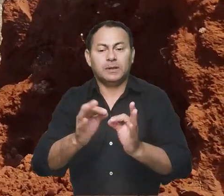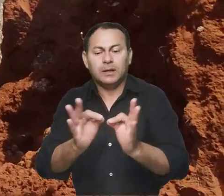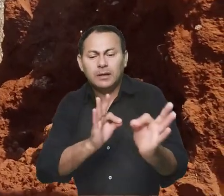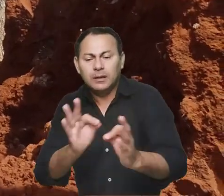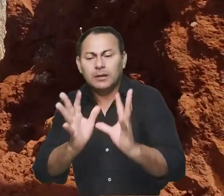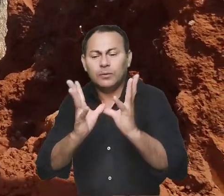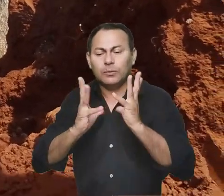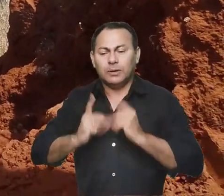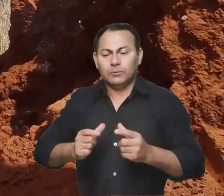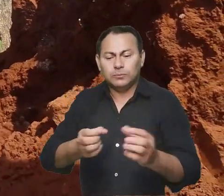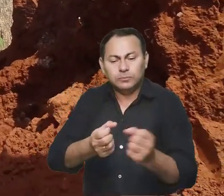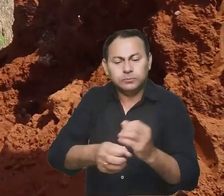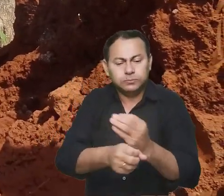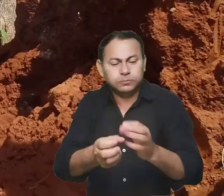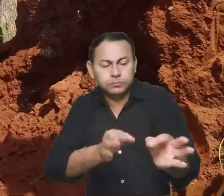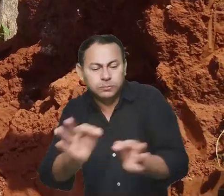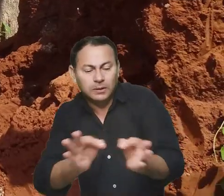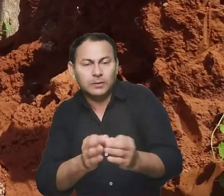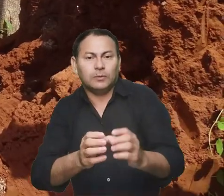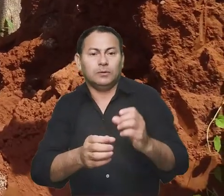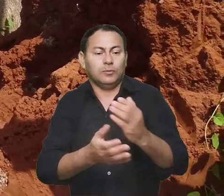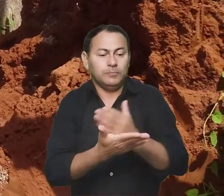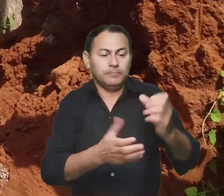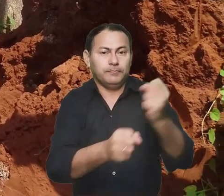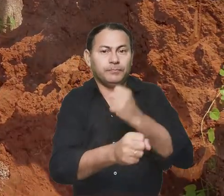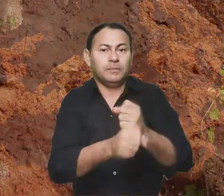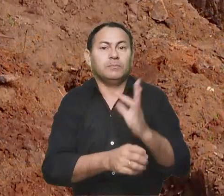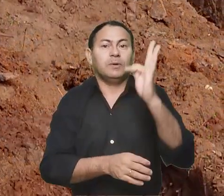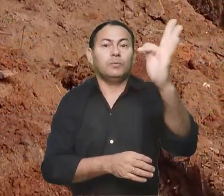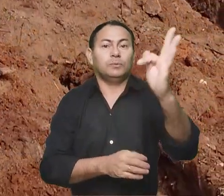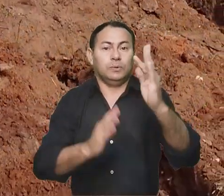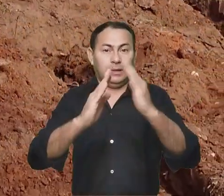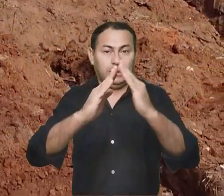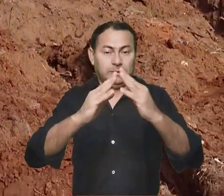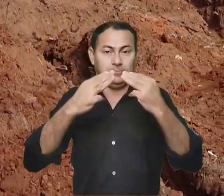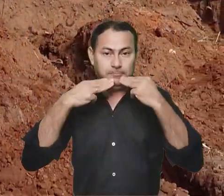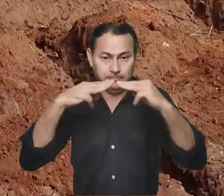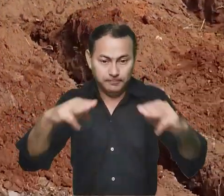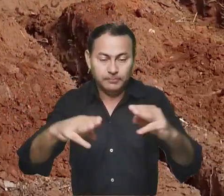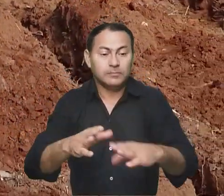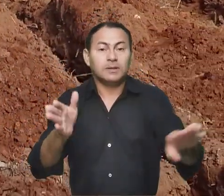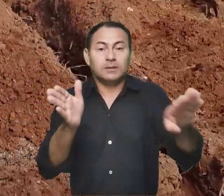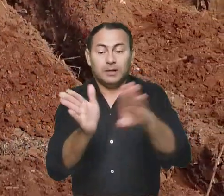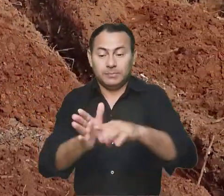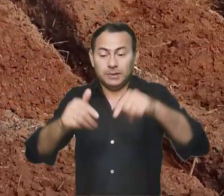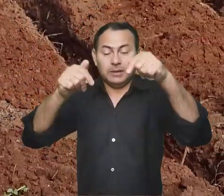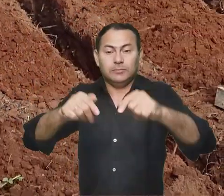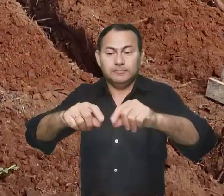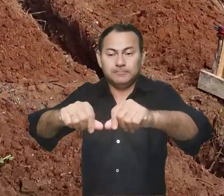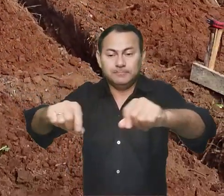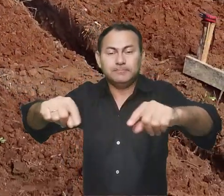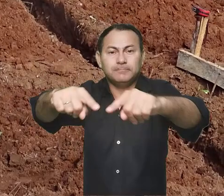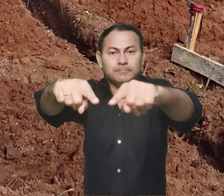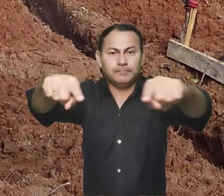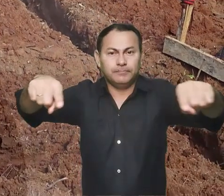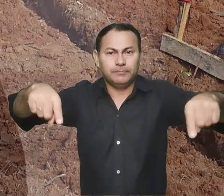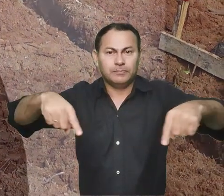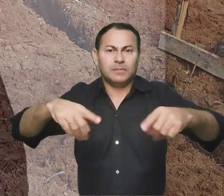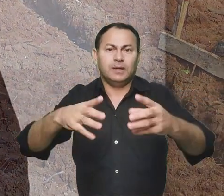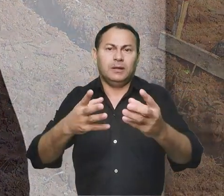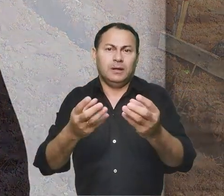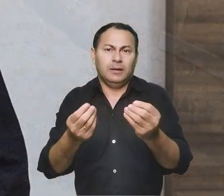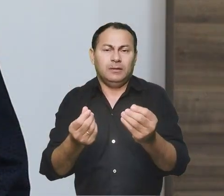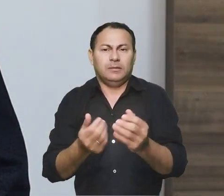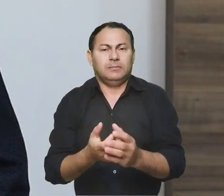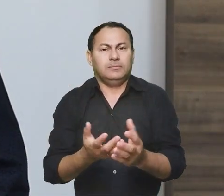limpar o terreno e iniciar a construção da futura casa da missão. Quando chegamos, o terreno da missão